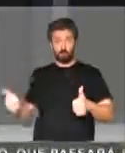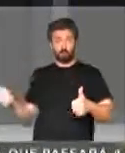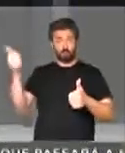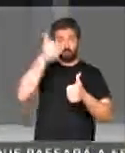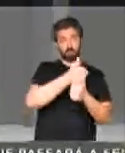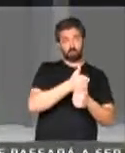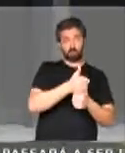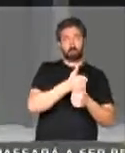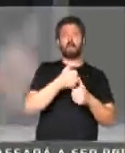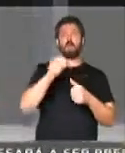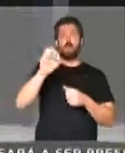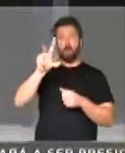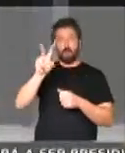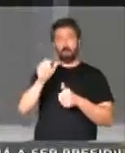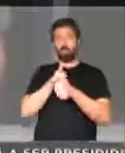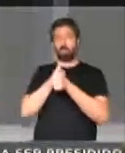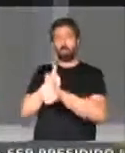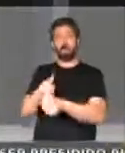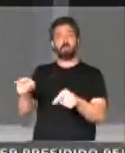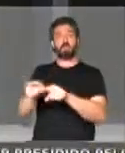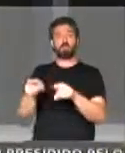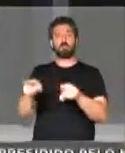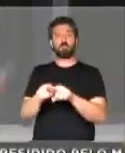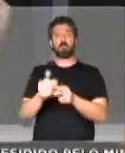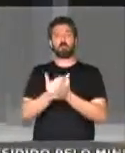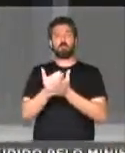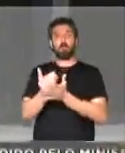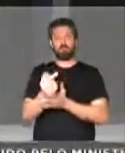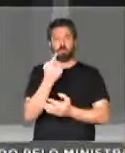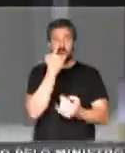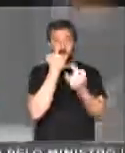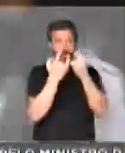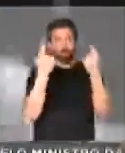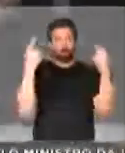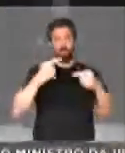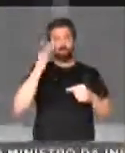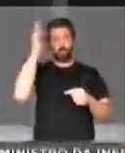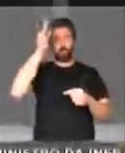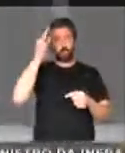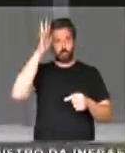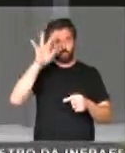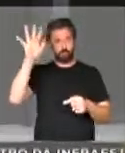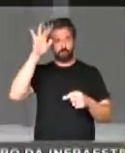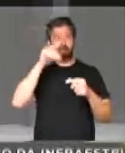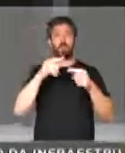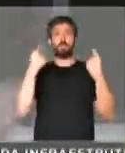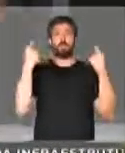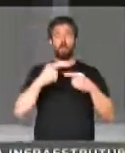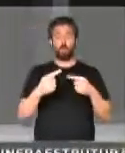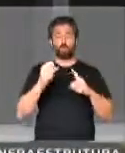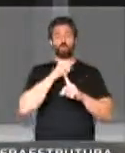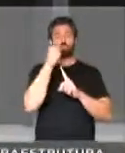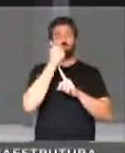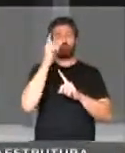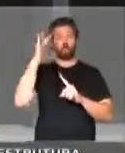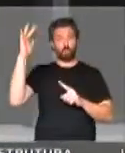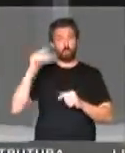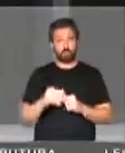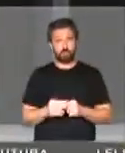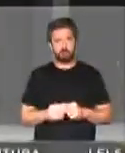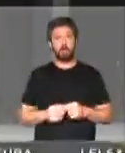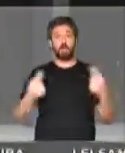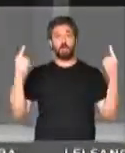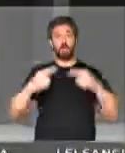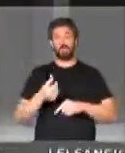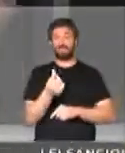além de Olavista, começa a sua sanha contra a filosofia, contra a sociologia, contra 63